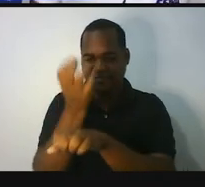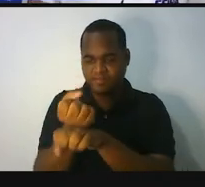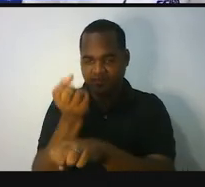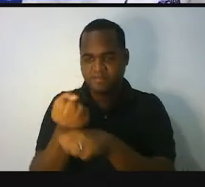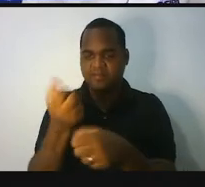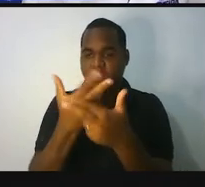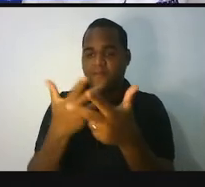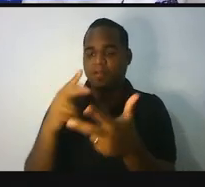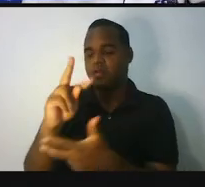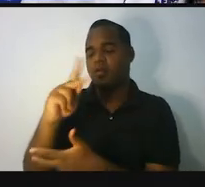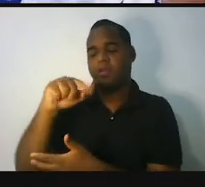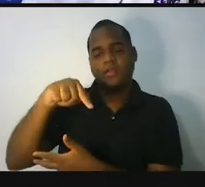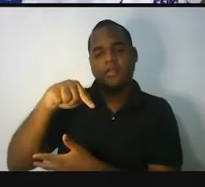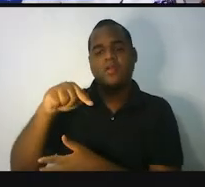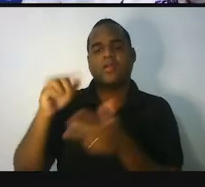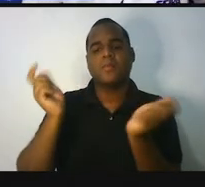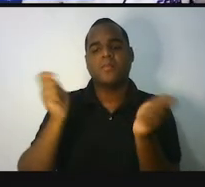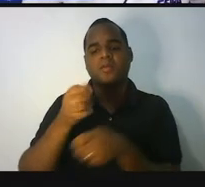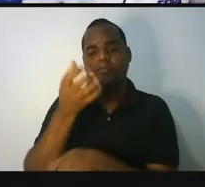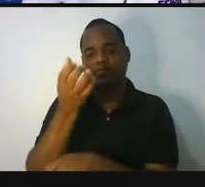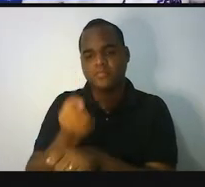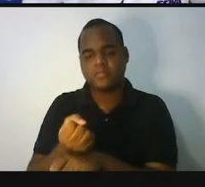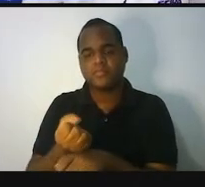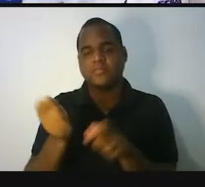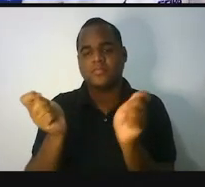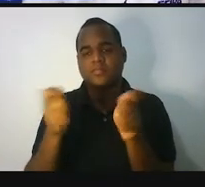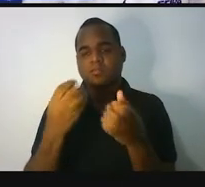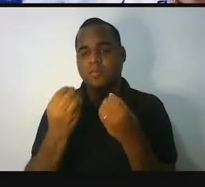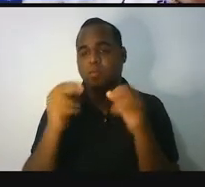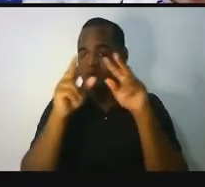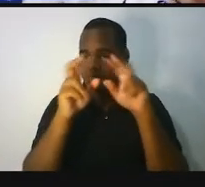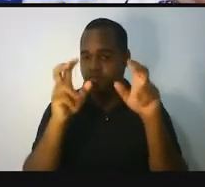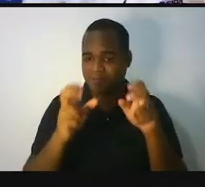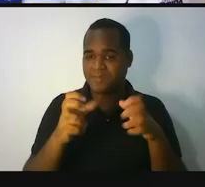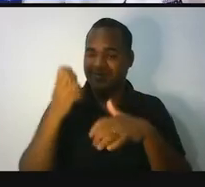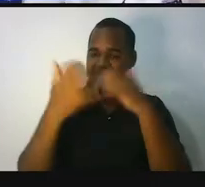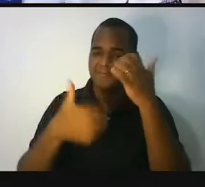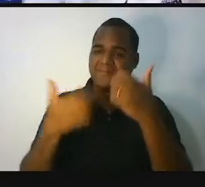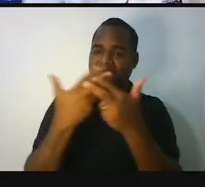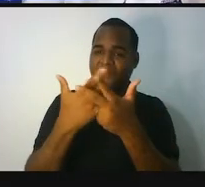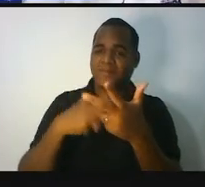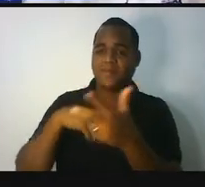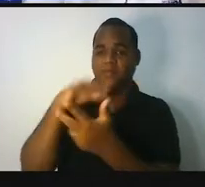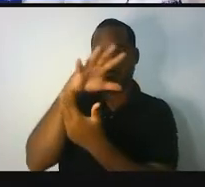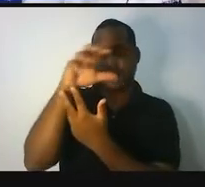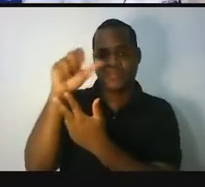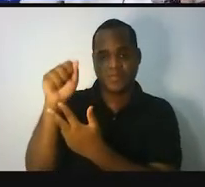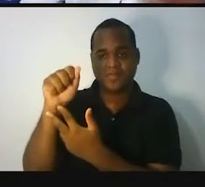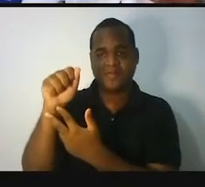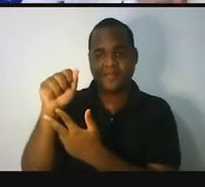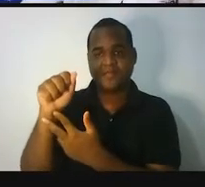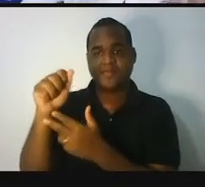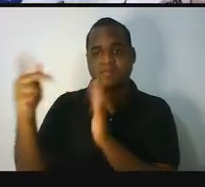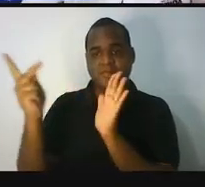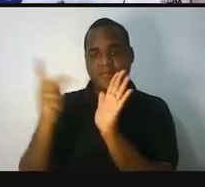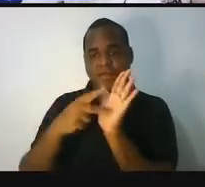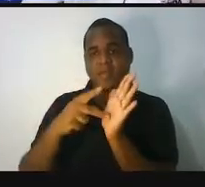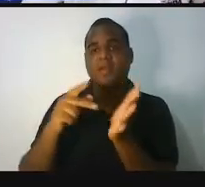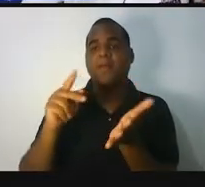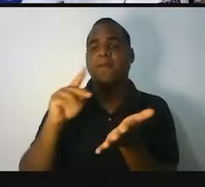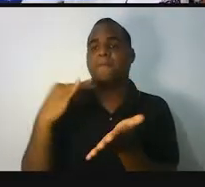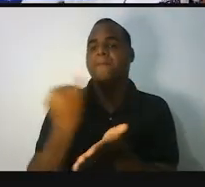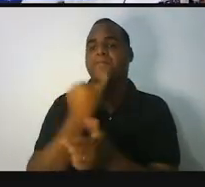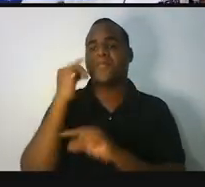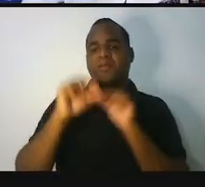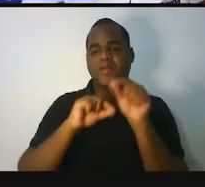histórias em quadrinhos? Porque o tema dessas nossas aulas teve a ver com a África, teve a ver com a importância